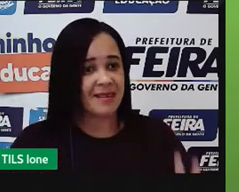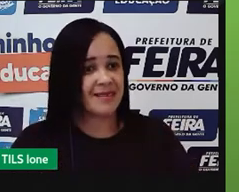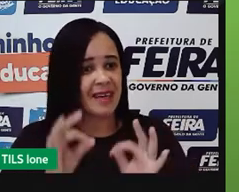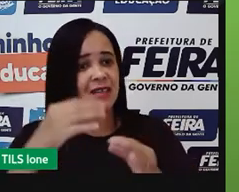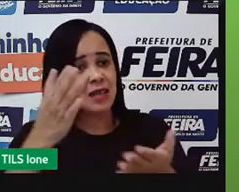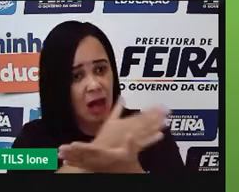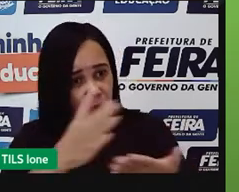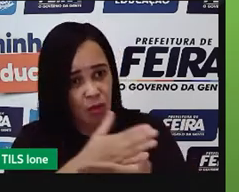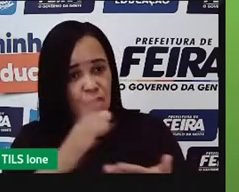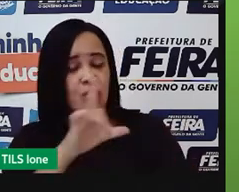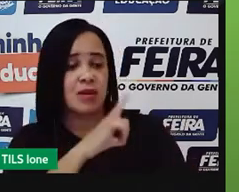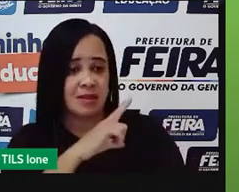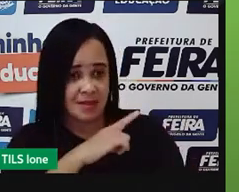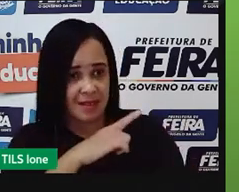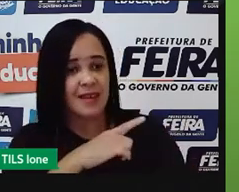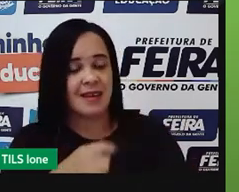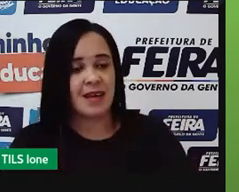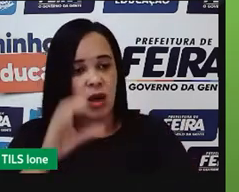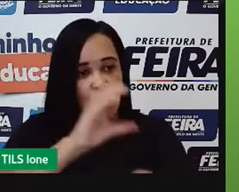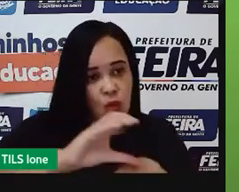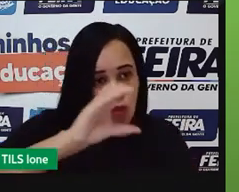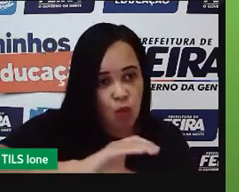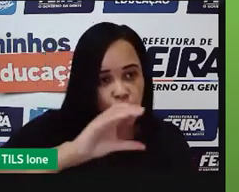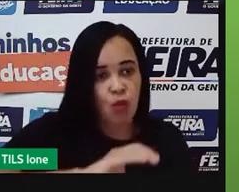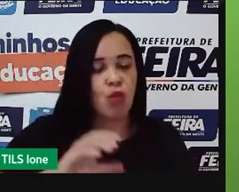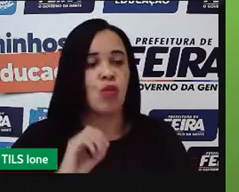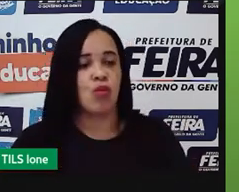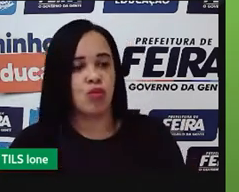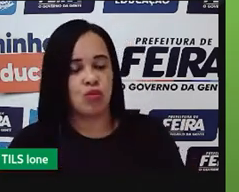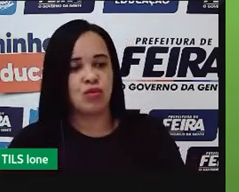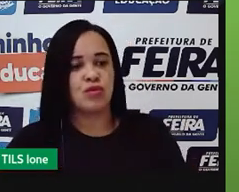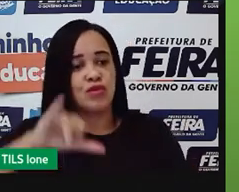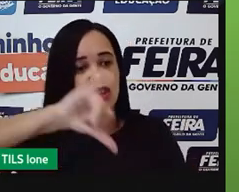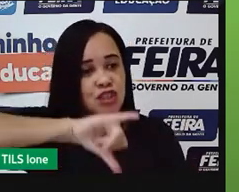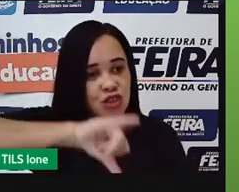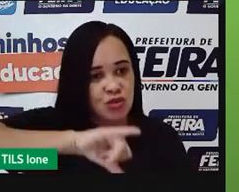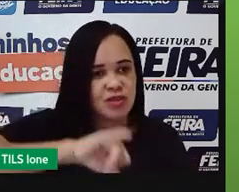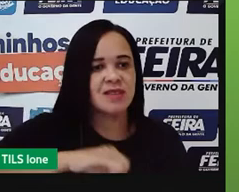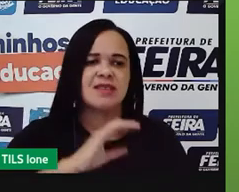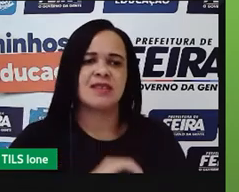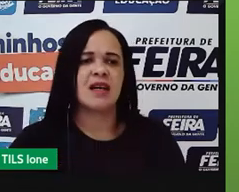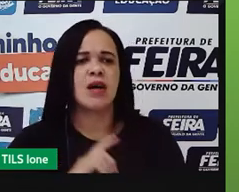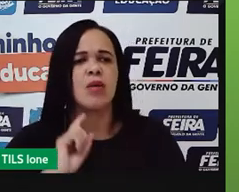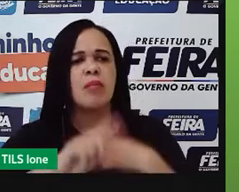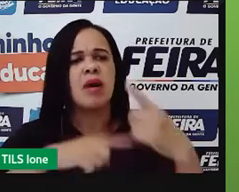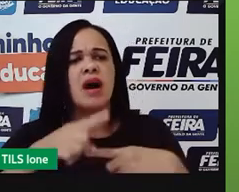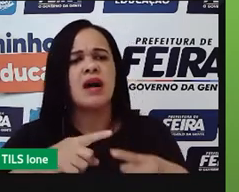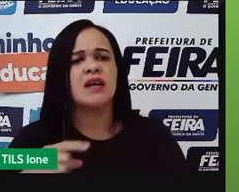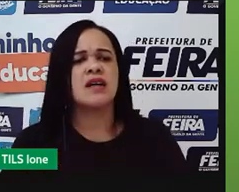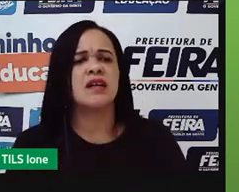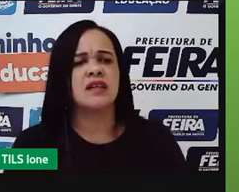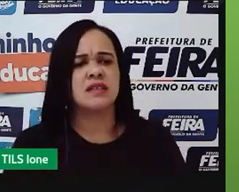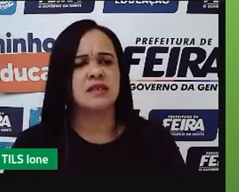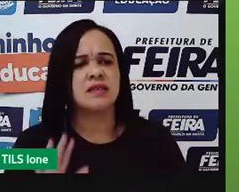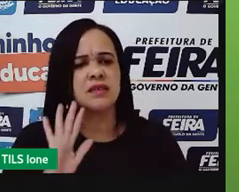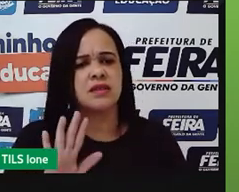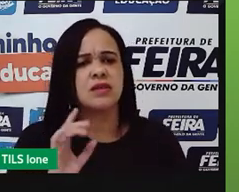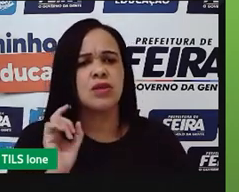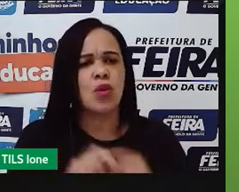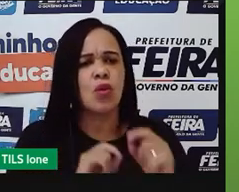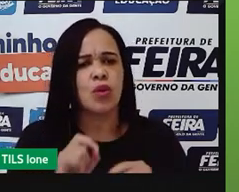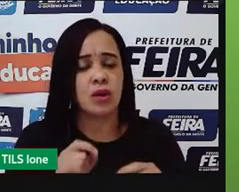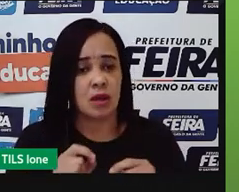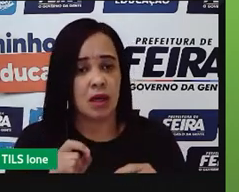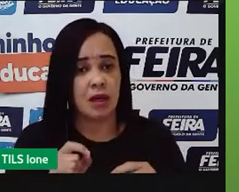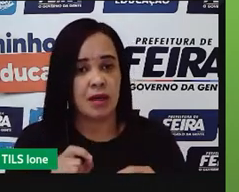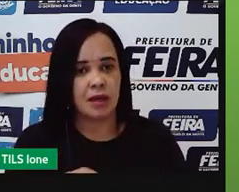aprendendo através dos cursos, das organizações que você participa e tal, mas a gente percebe que hoje, falar de modernização